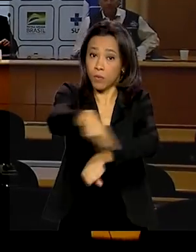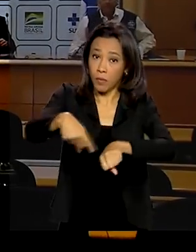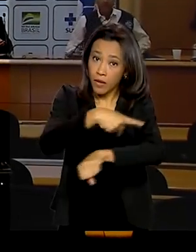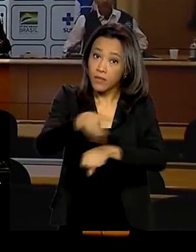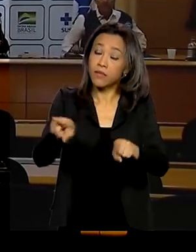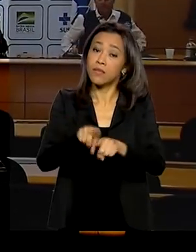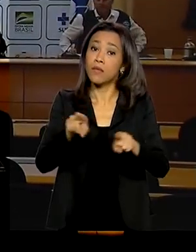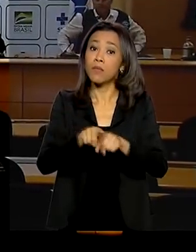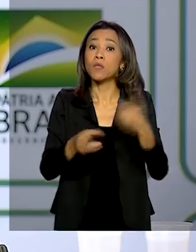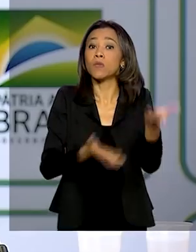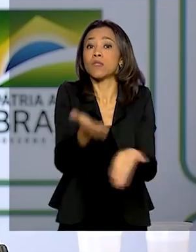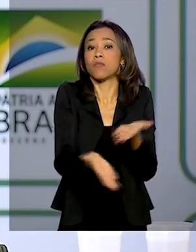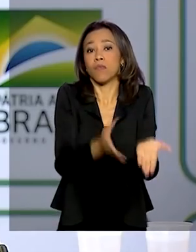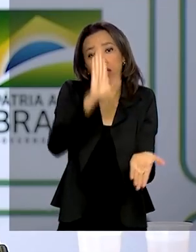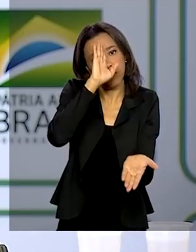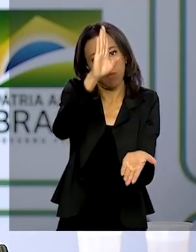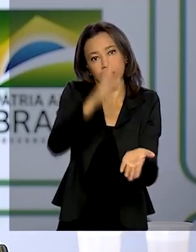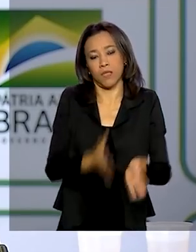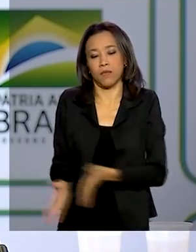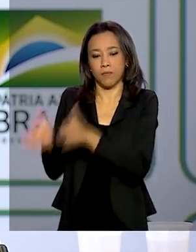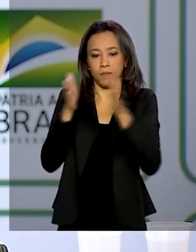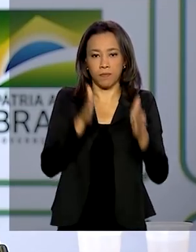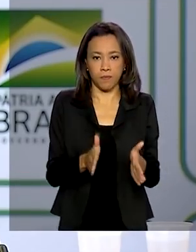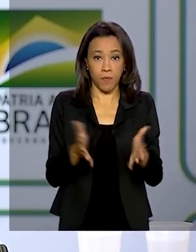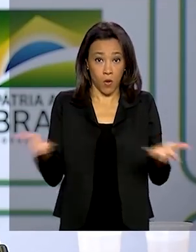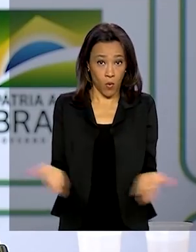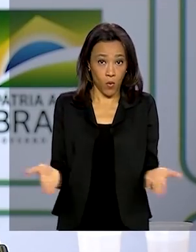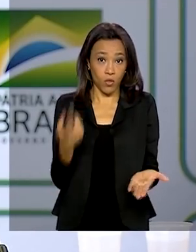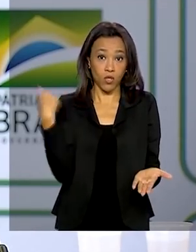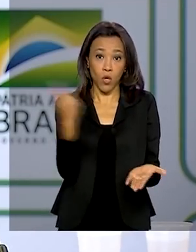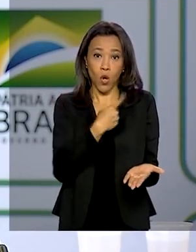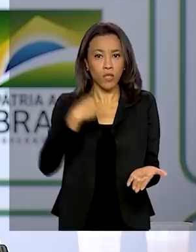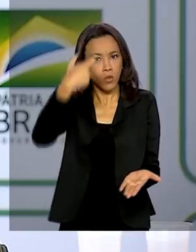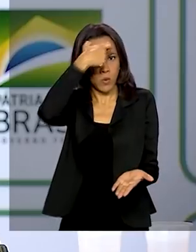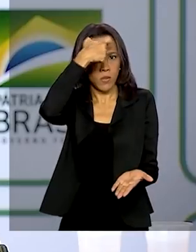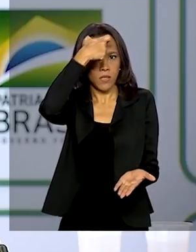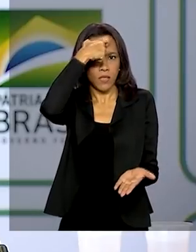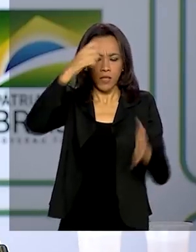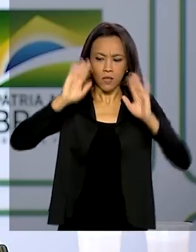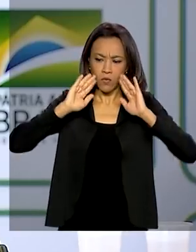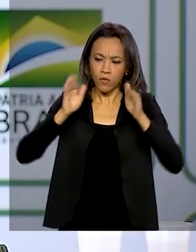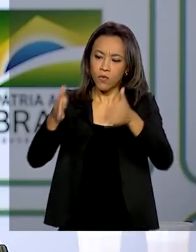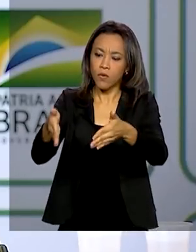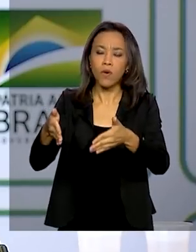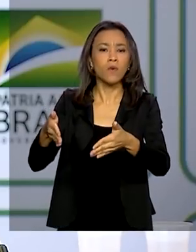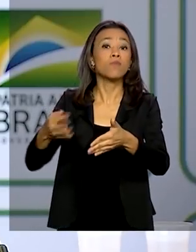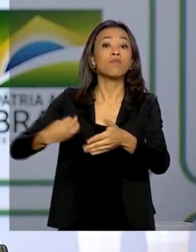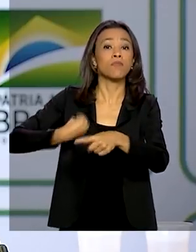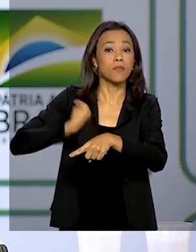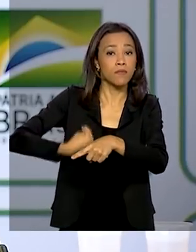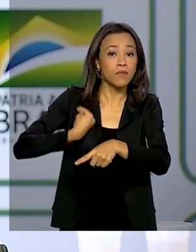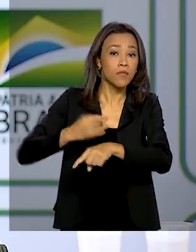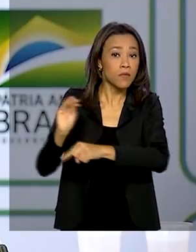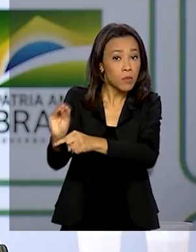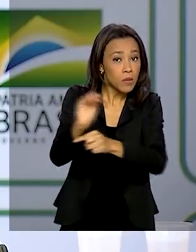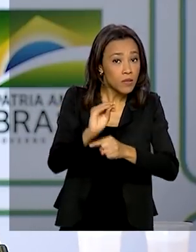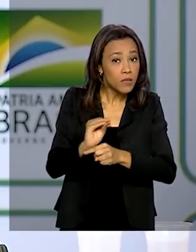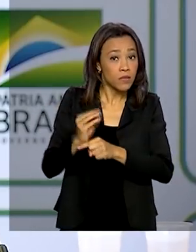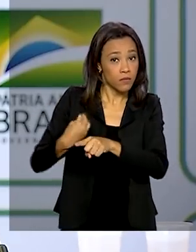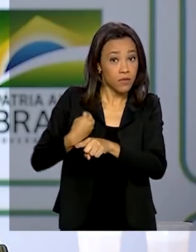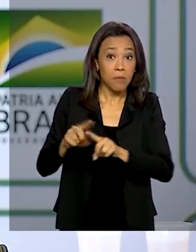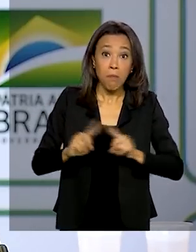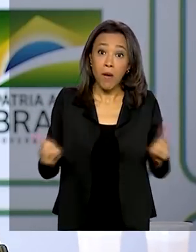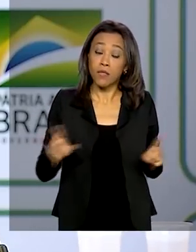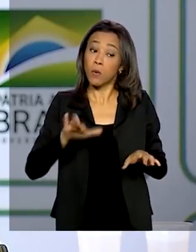serviços essenciais. Estamos todos muito conscientes no foco da vida, da proteção à vida. Mas quando nós